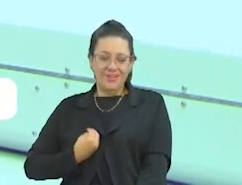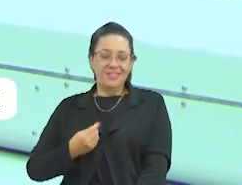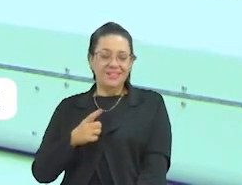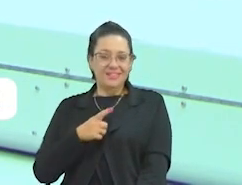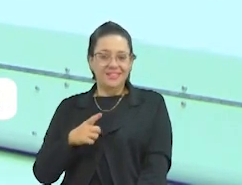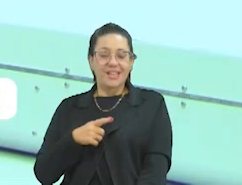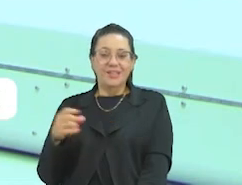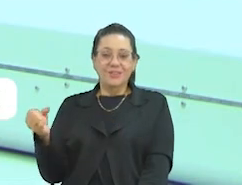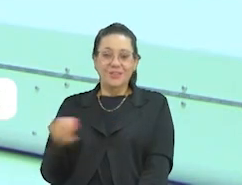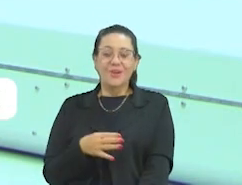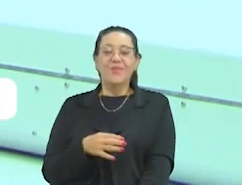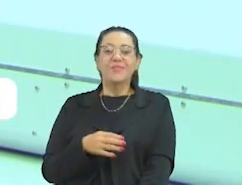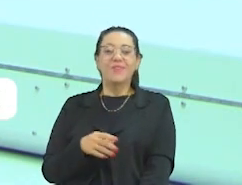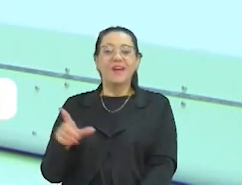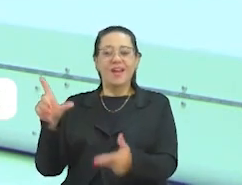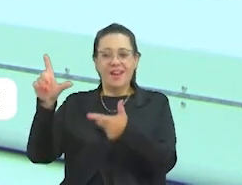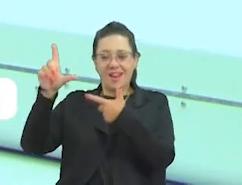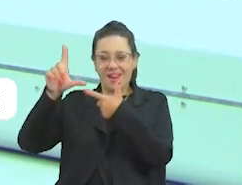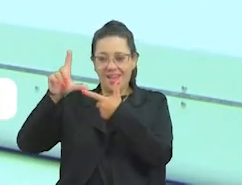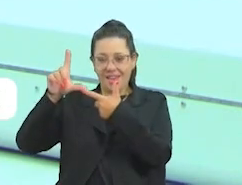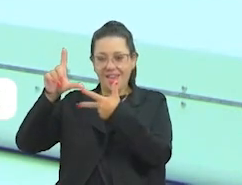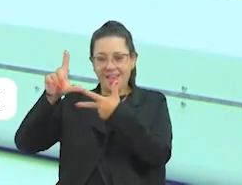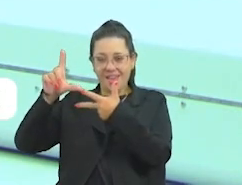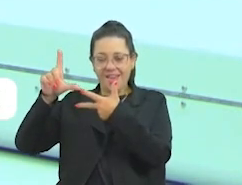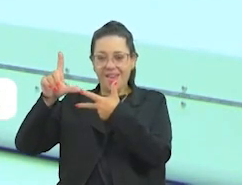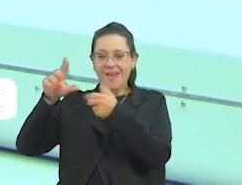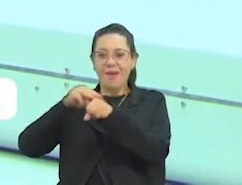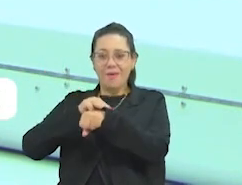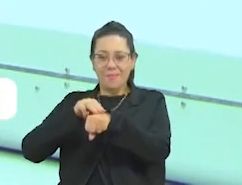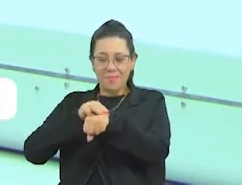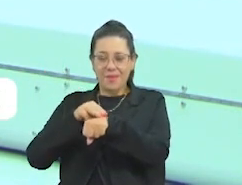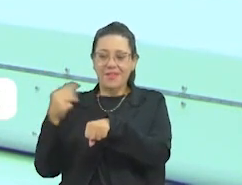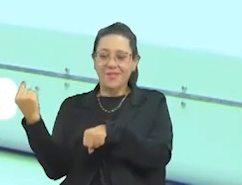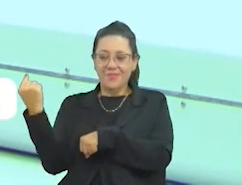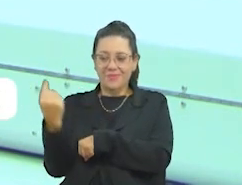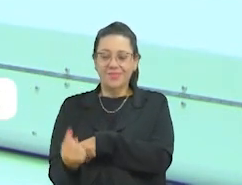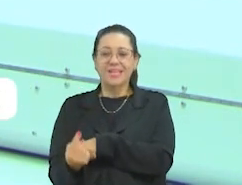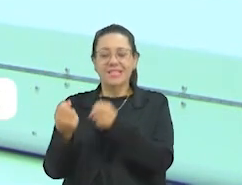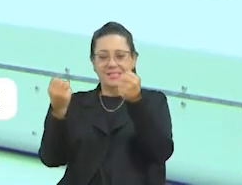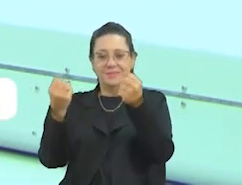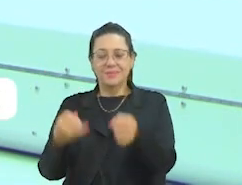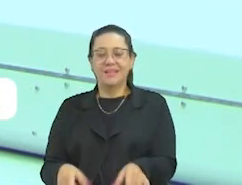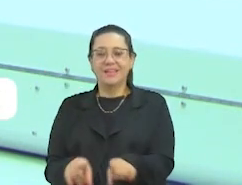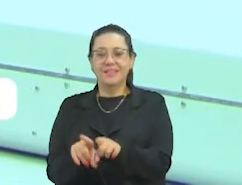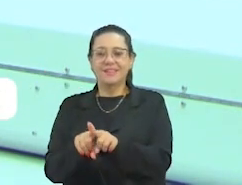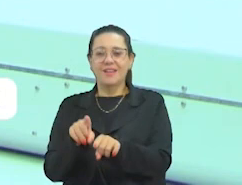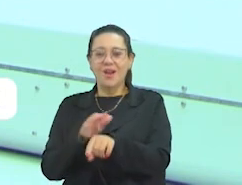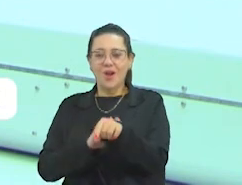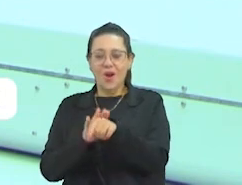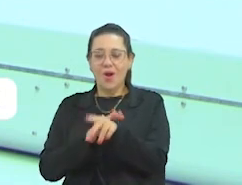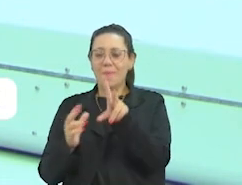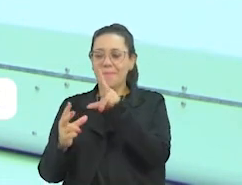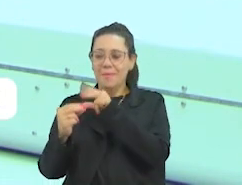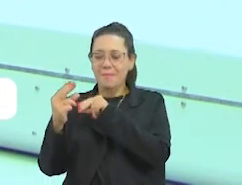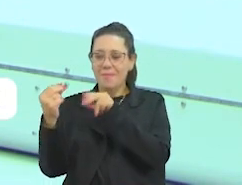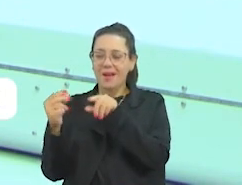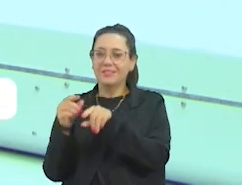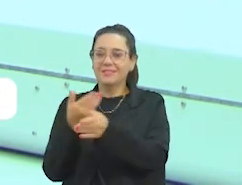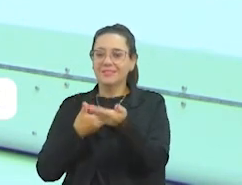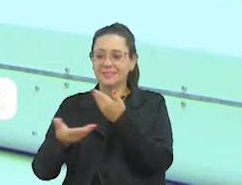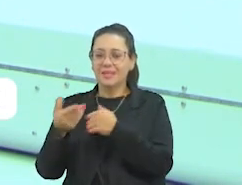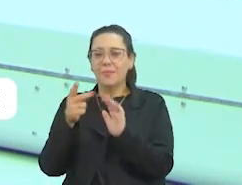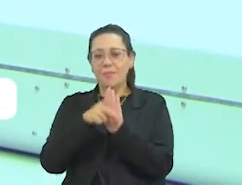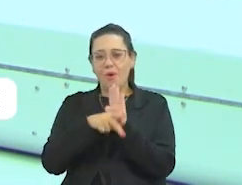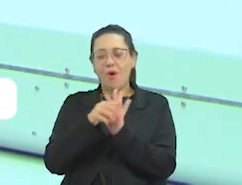o nosso quadro Momento Legislativo. Cada dia, um vereador diferente vem até aqui para a bancada conversar com a gente, dividir um pouco dos